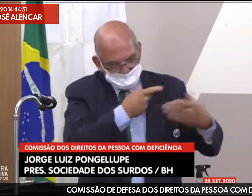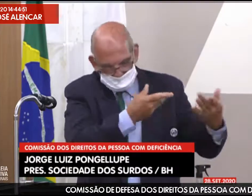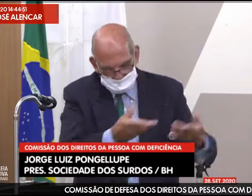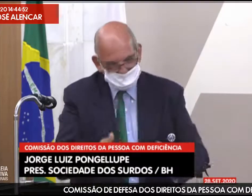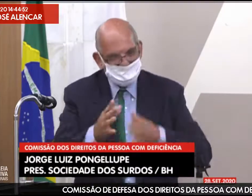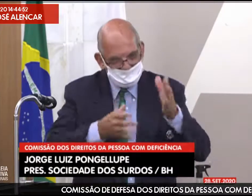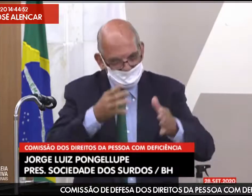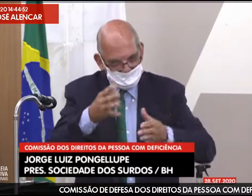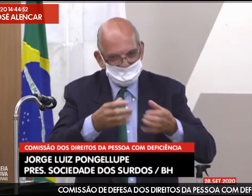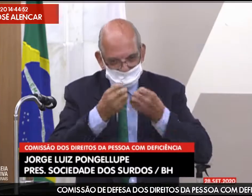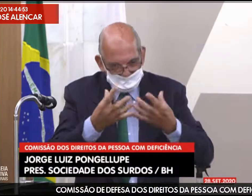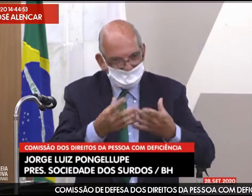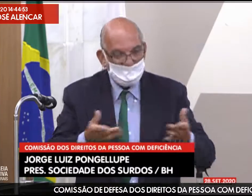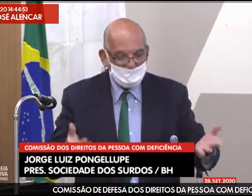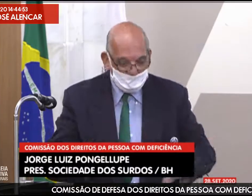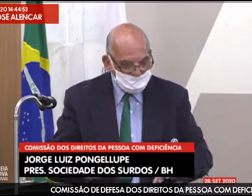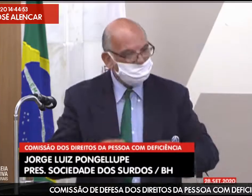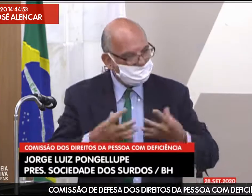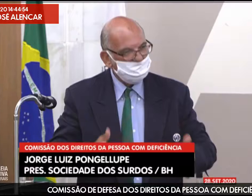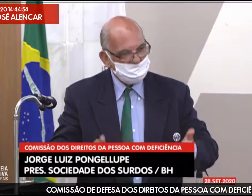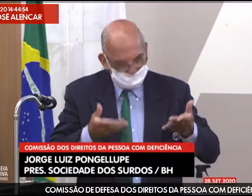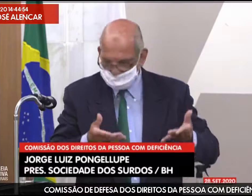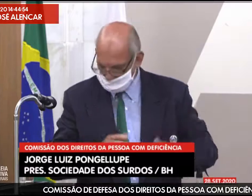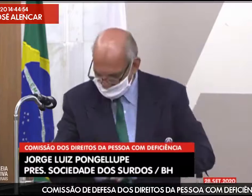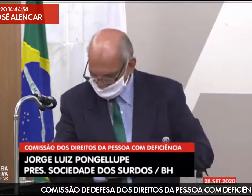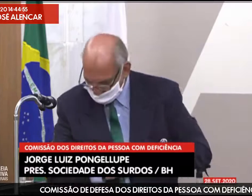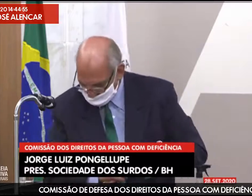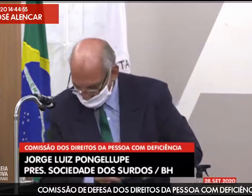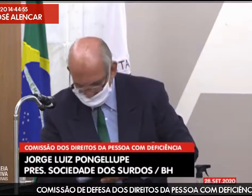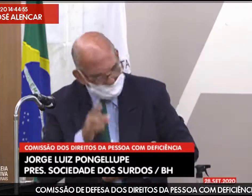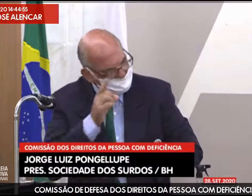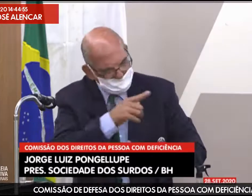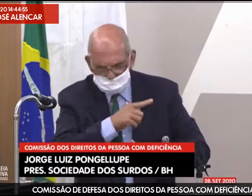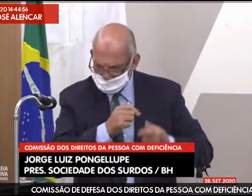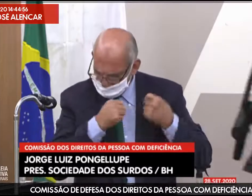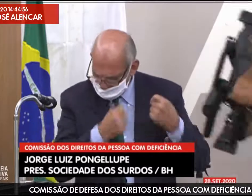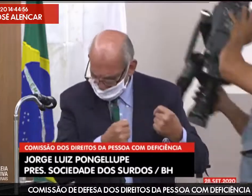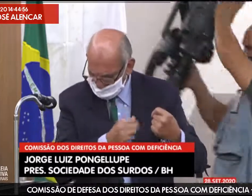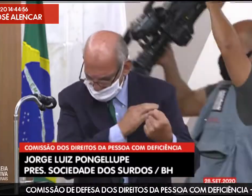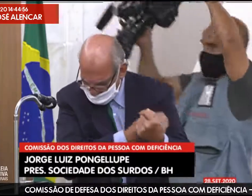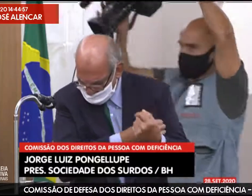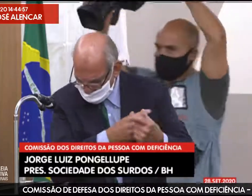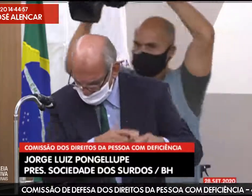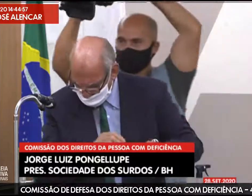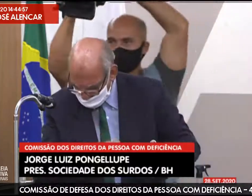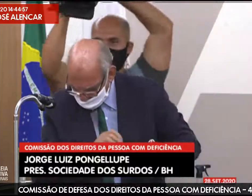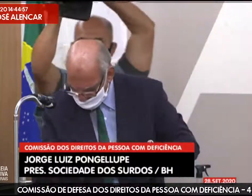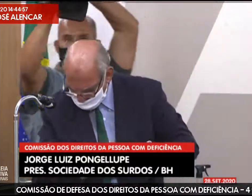em 2019. E agora, novamente, estamos presentes.